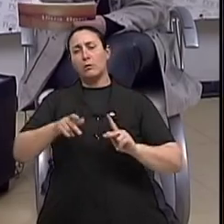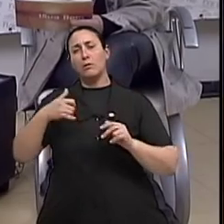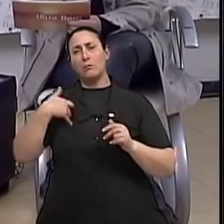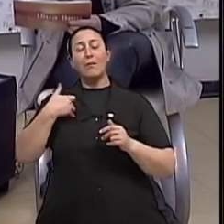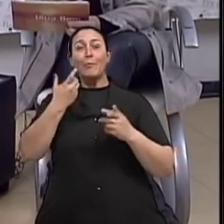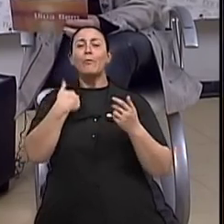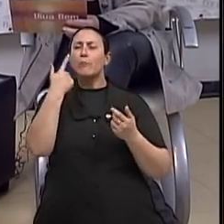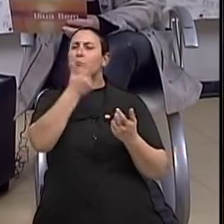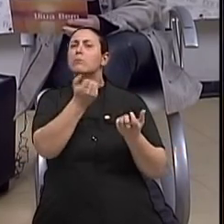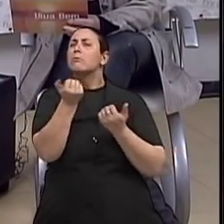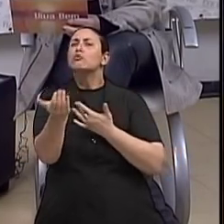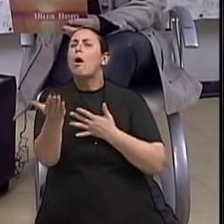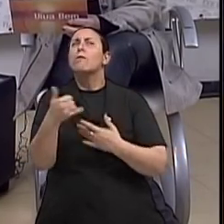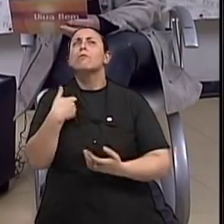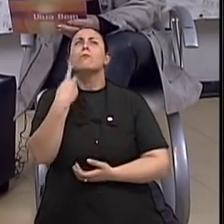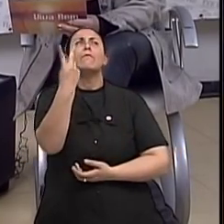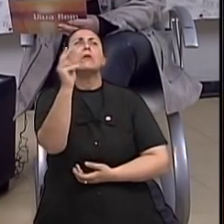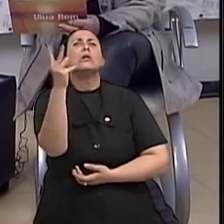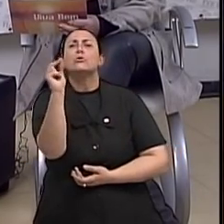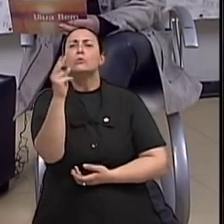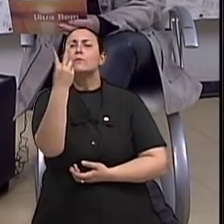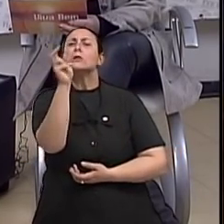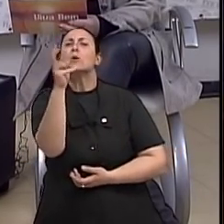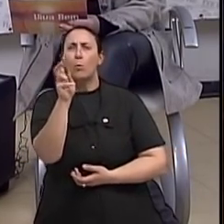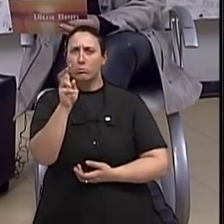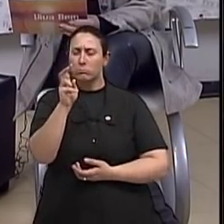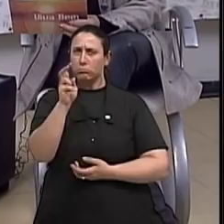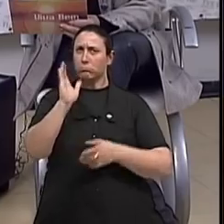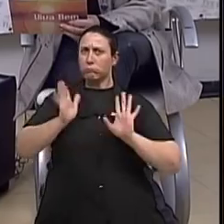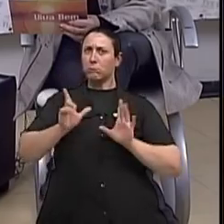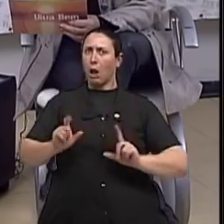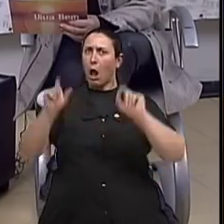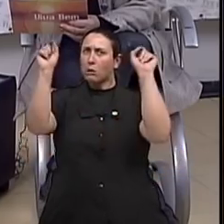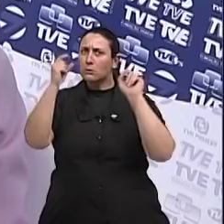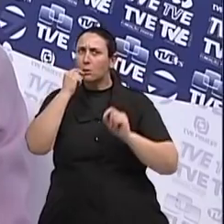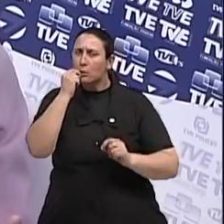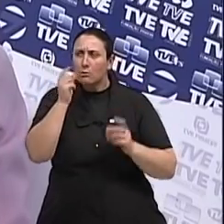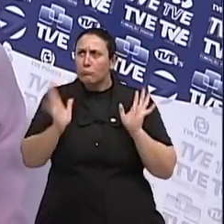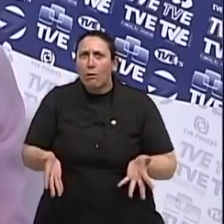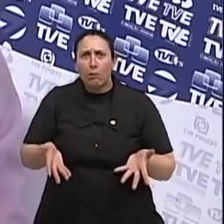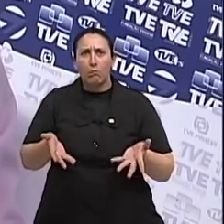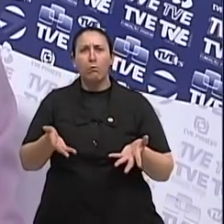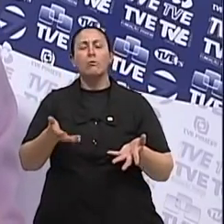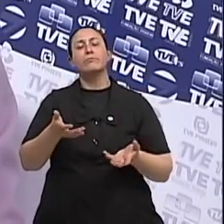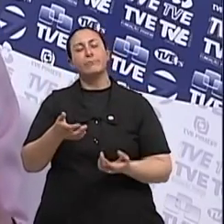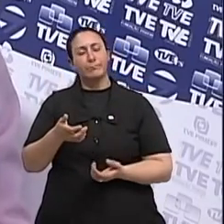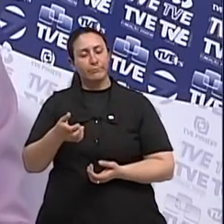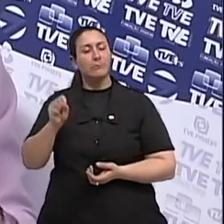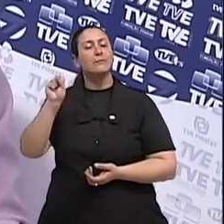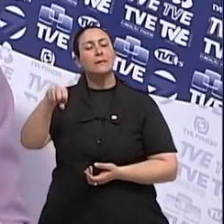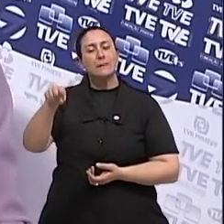Quando eu digo meninas, 20 e poucos anos, doutora. É isso? É. Isso tem acontecido, claro que nós estamos mais atentos,